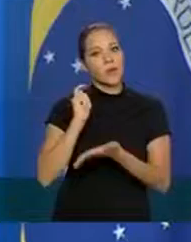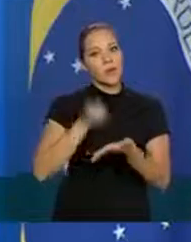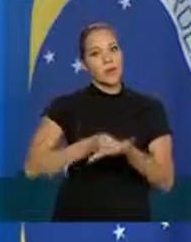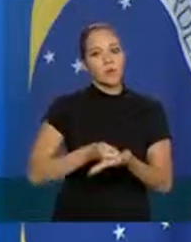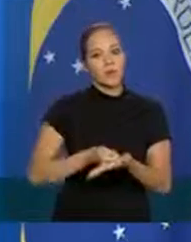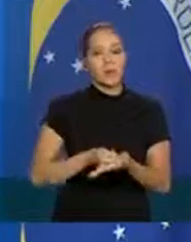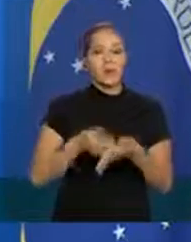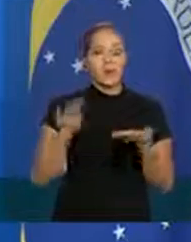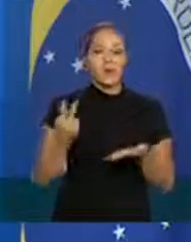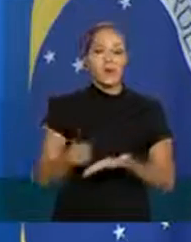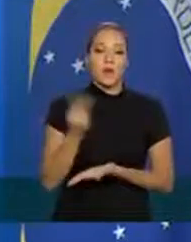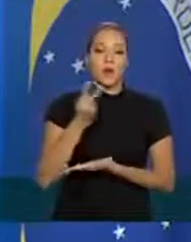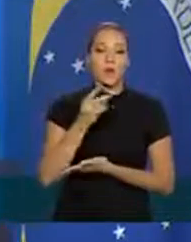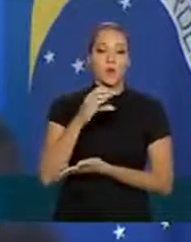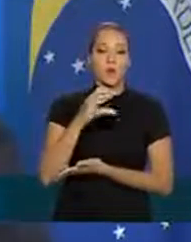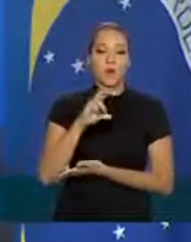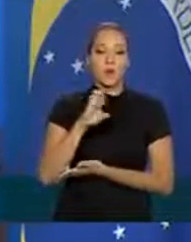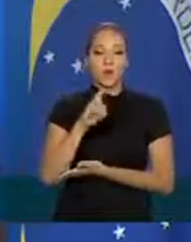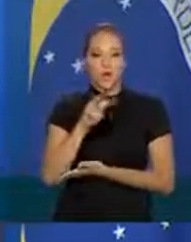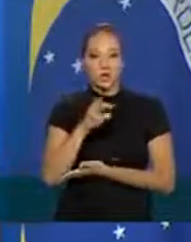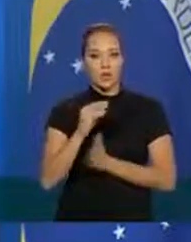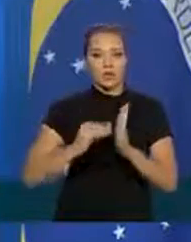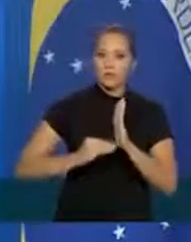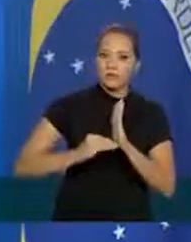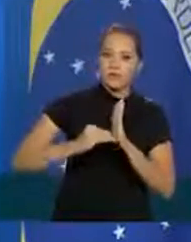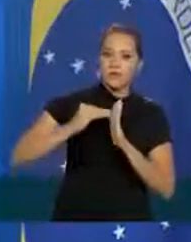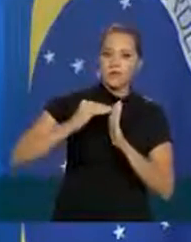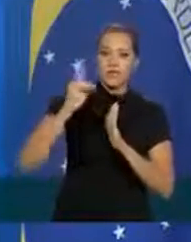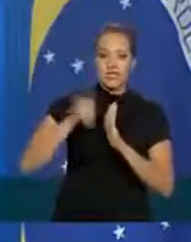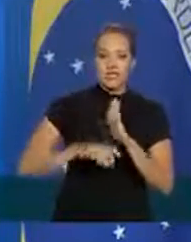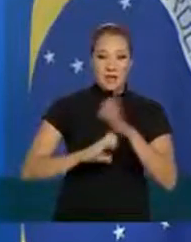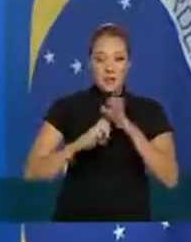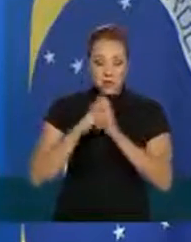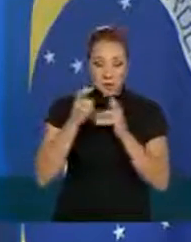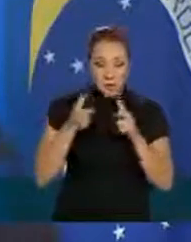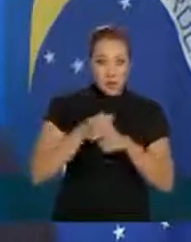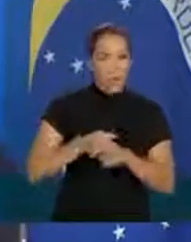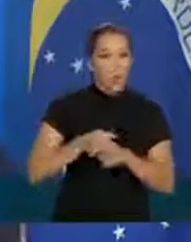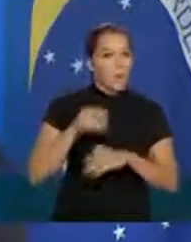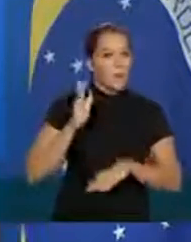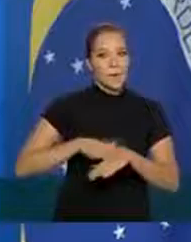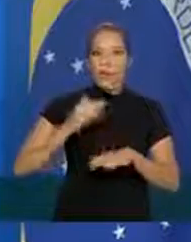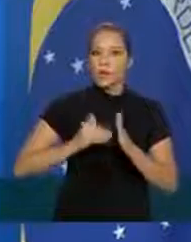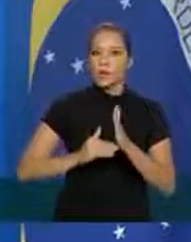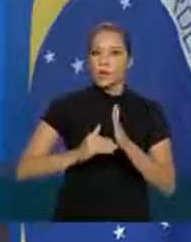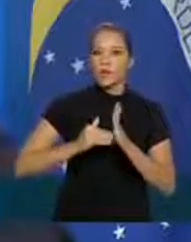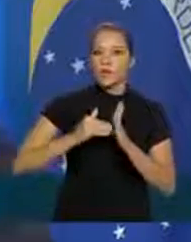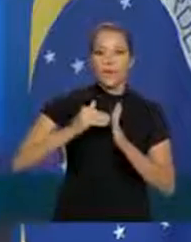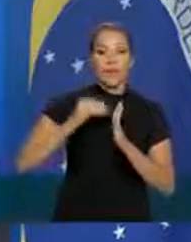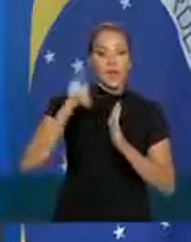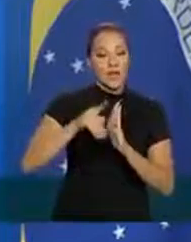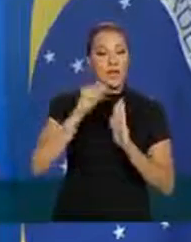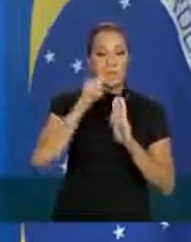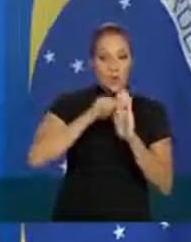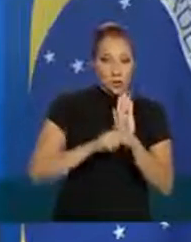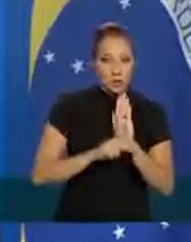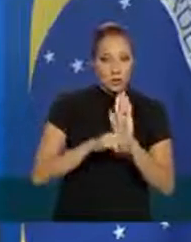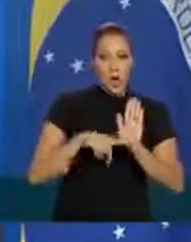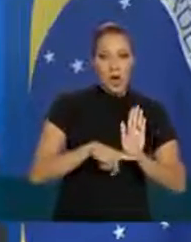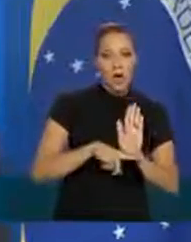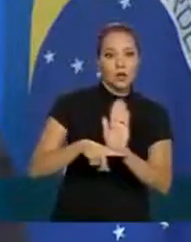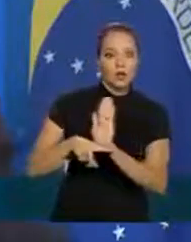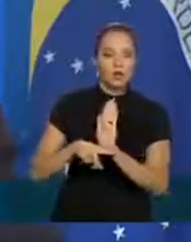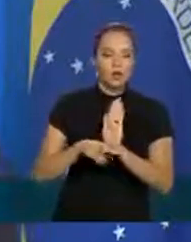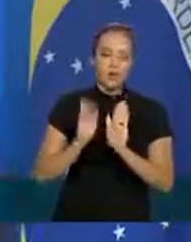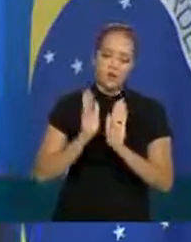então o custo de crédito sobe e quanto menor a empresa e mais arriscado é mais ele sobe então esse programa na verdade ele atende